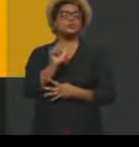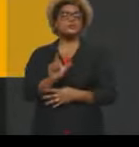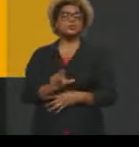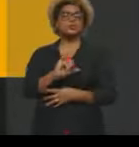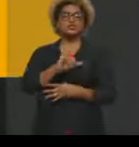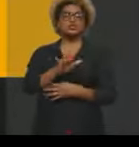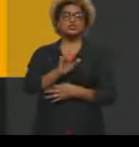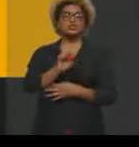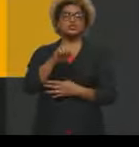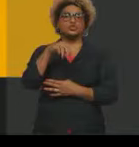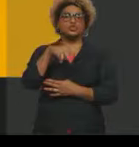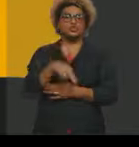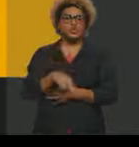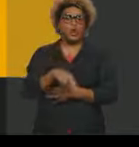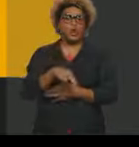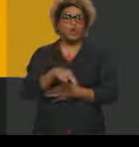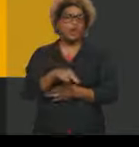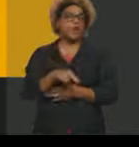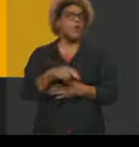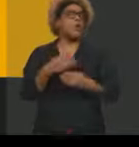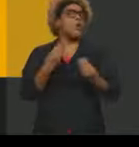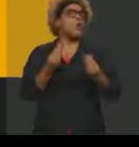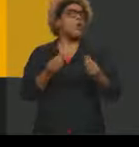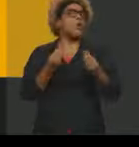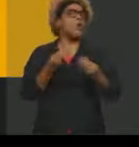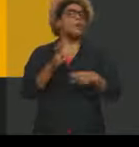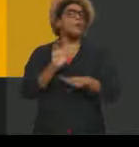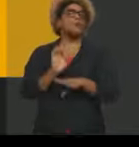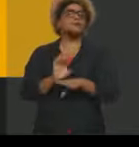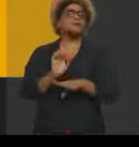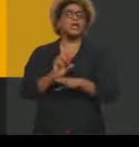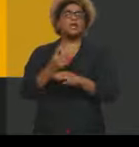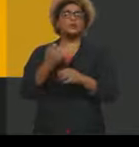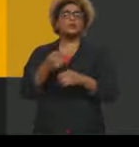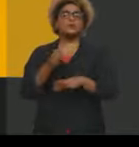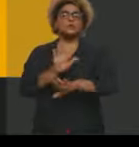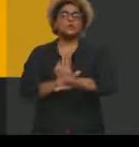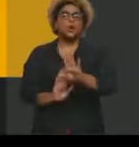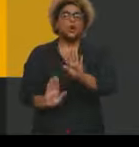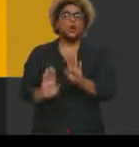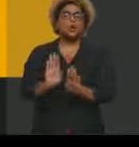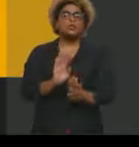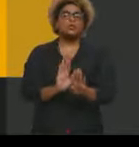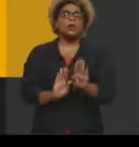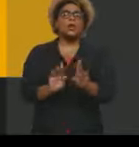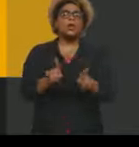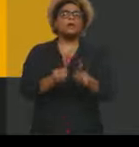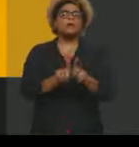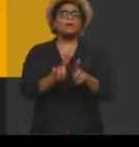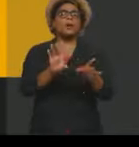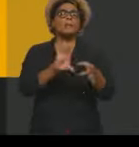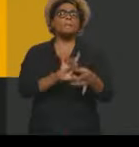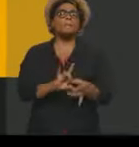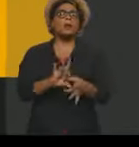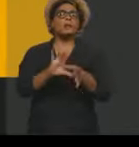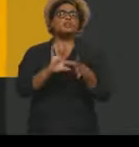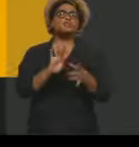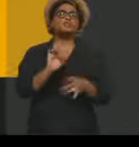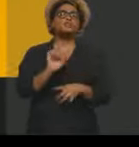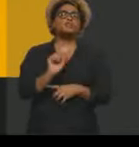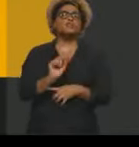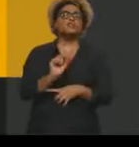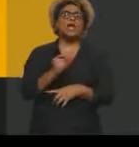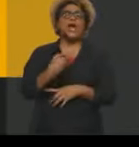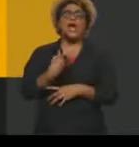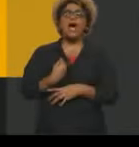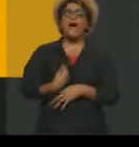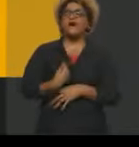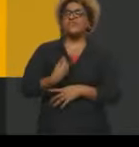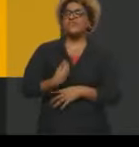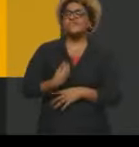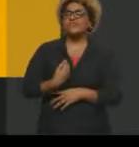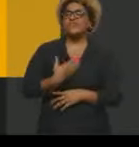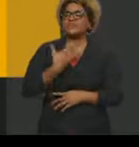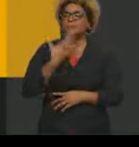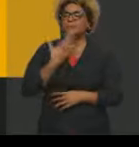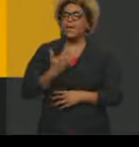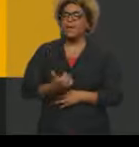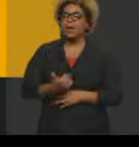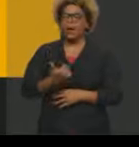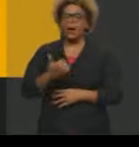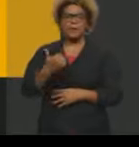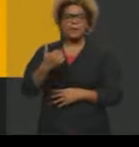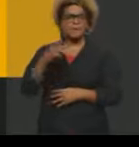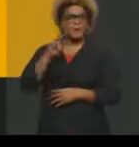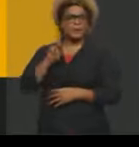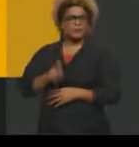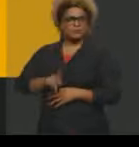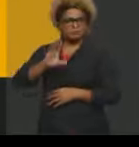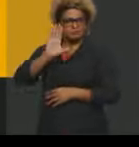como que o Estado deve ser um regulador, como que o Estado deve permitir aí que as condições de vida sejam melhores ou que